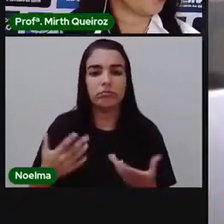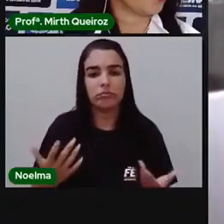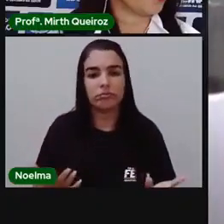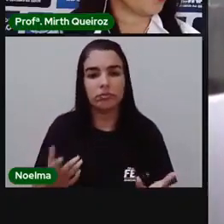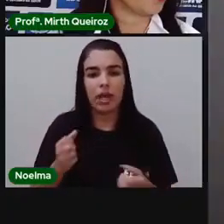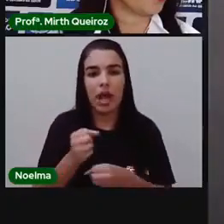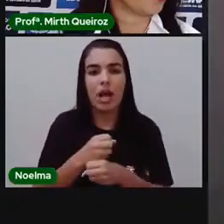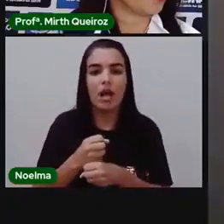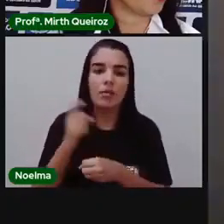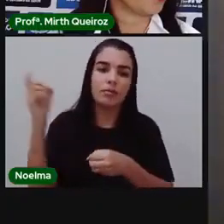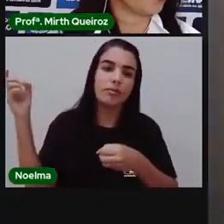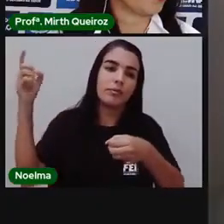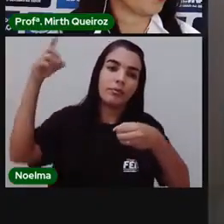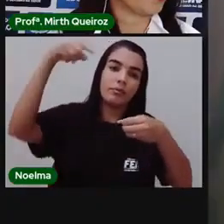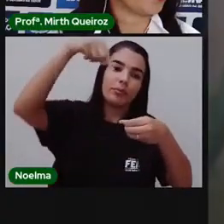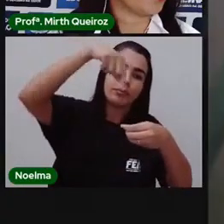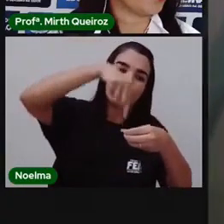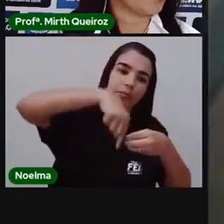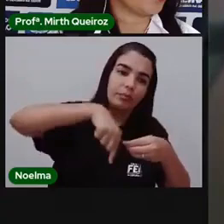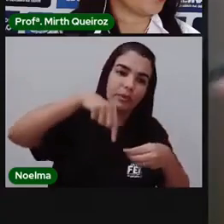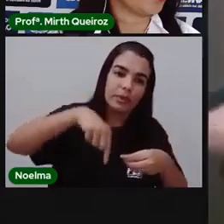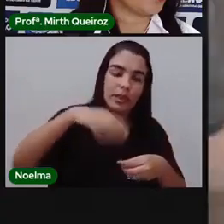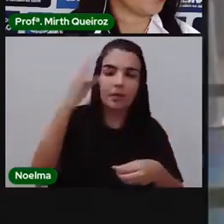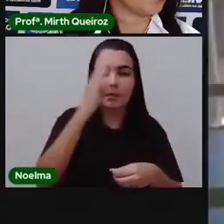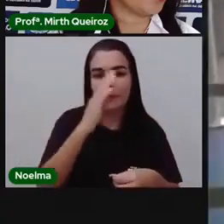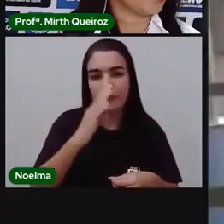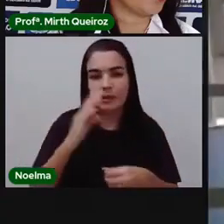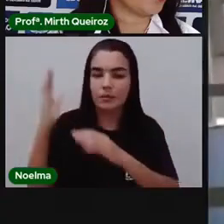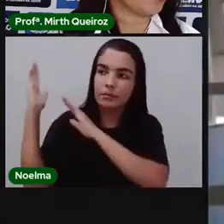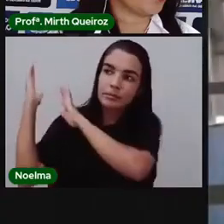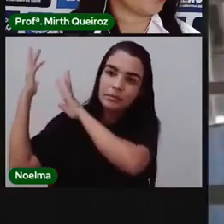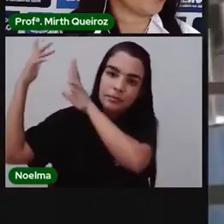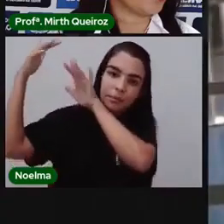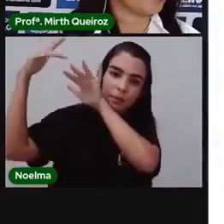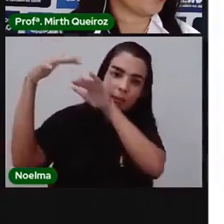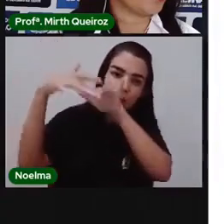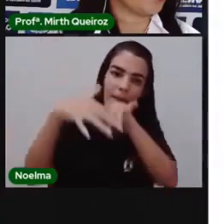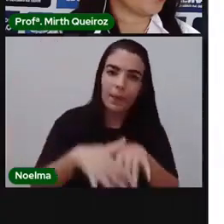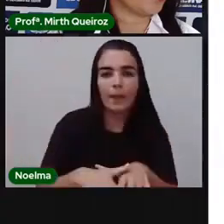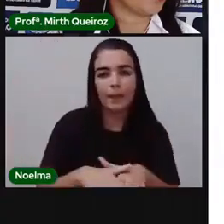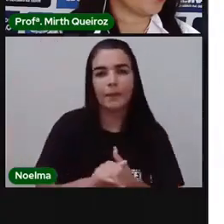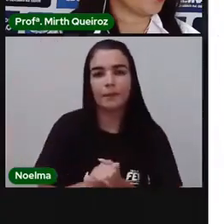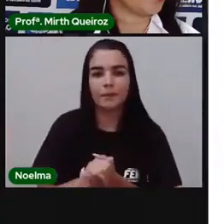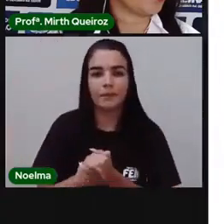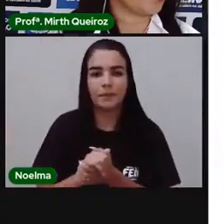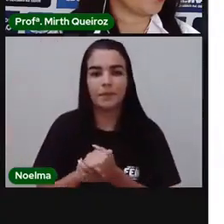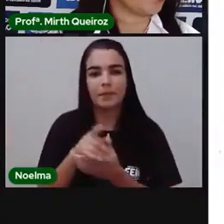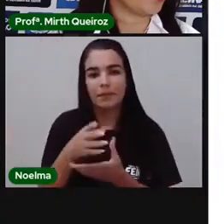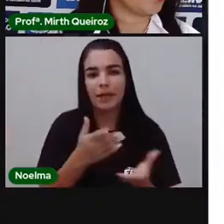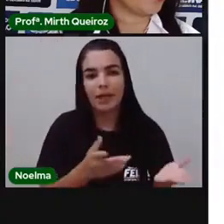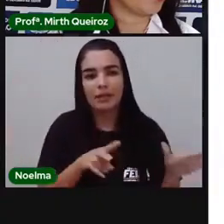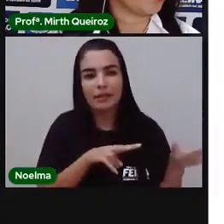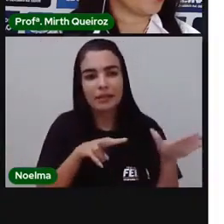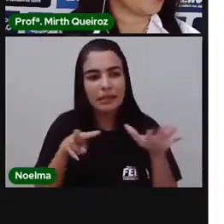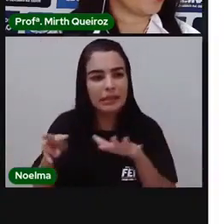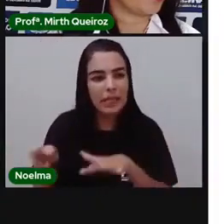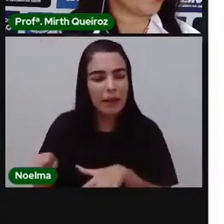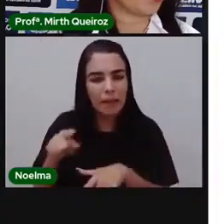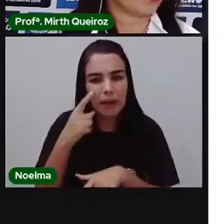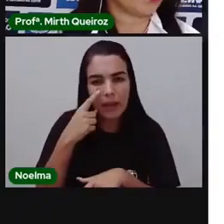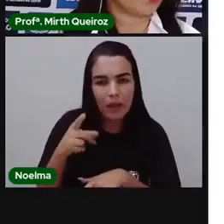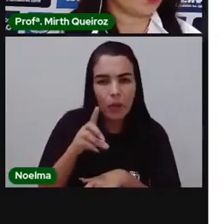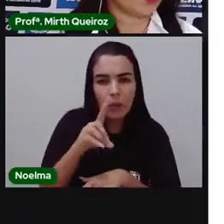as aves viajarão de volta para seu habitat e serão reintroduzidas na natureza. Essa semana, no mesmo dia que